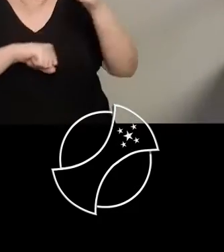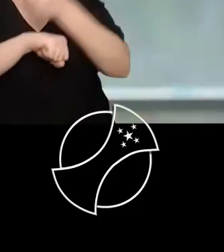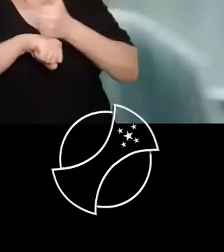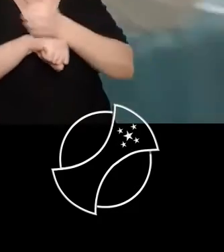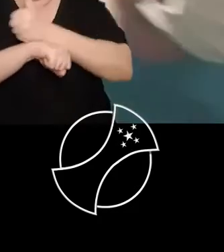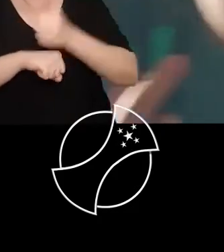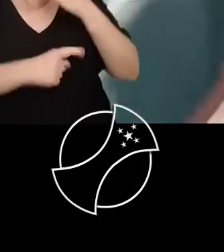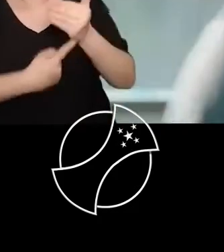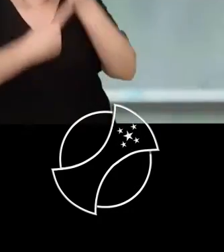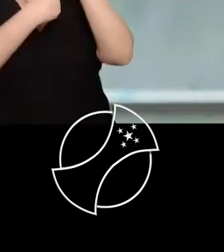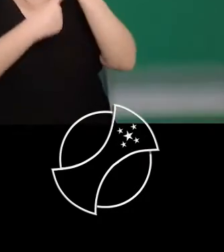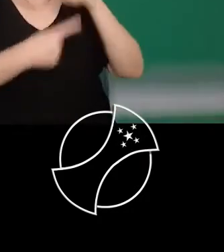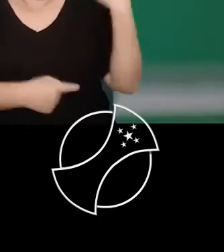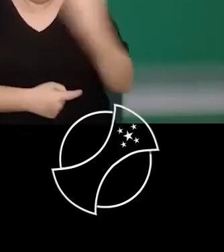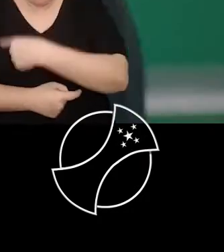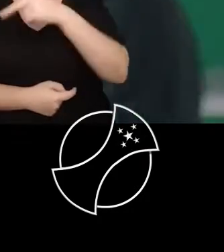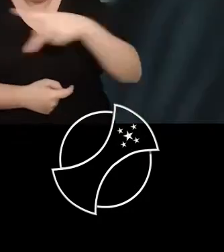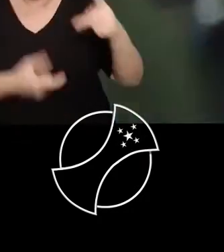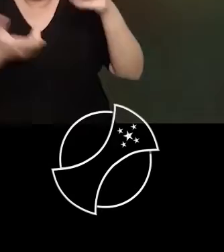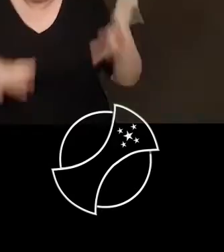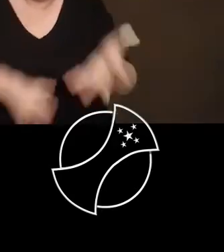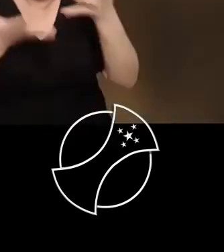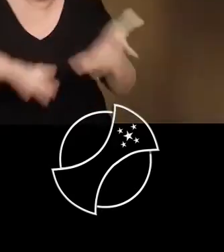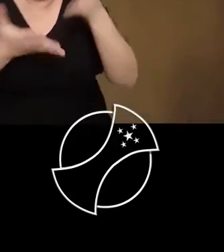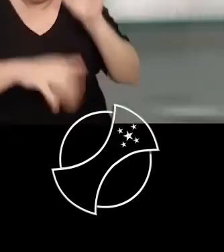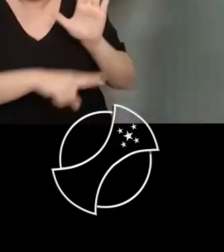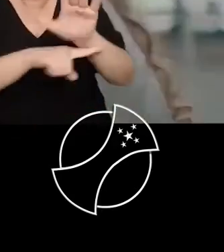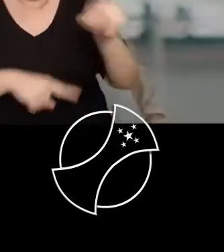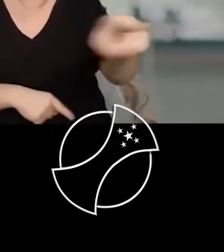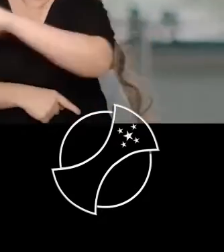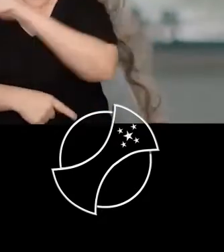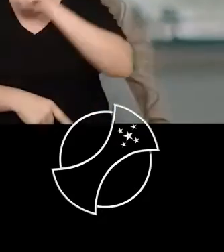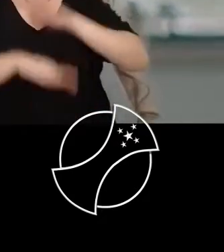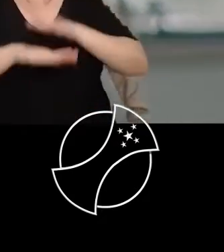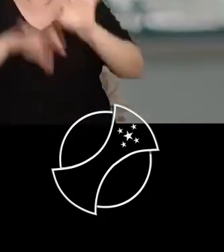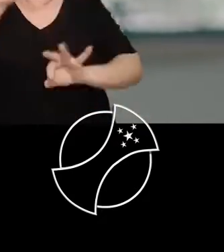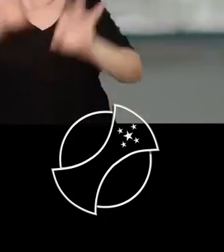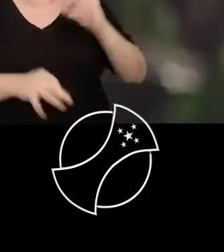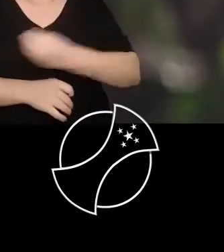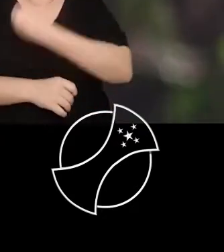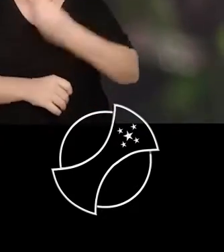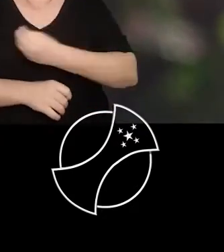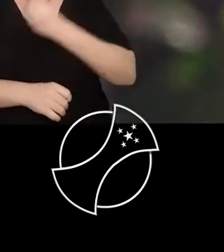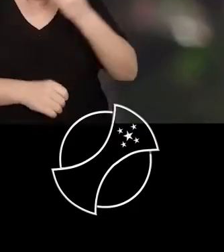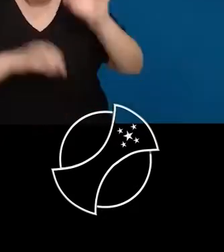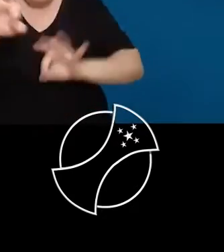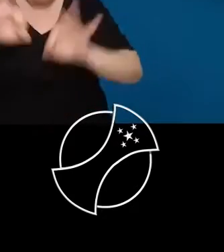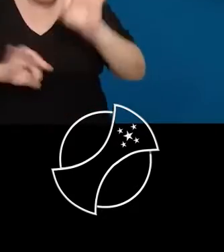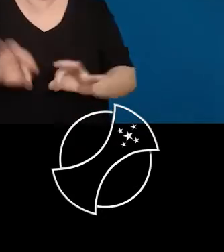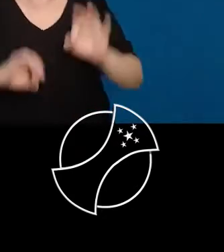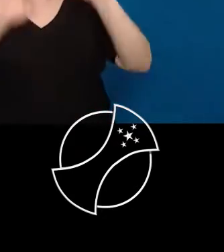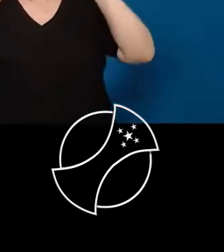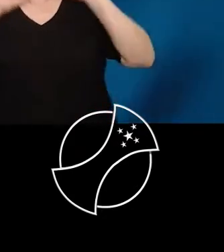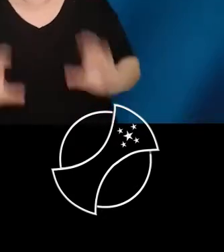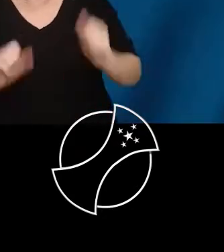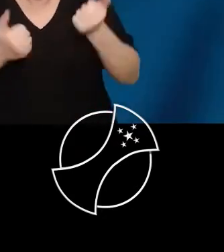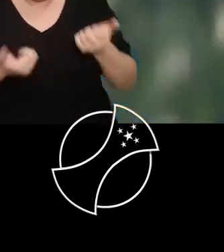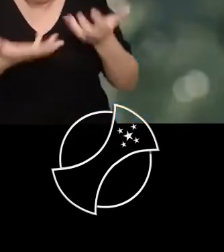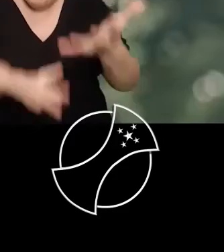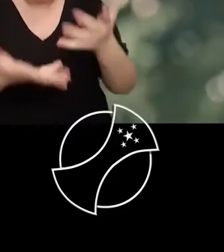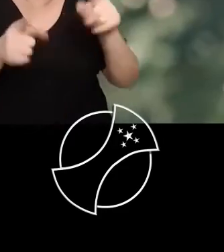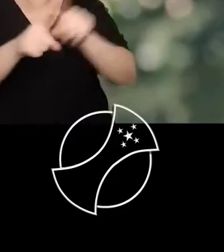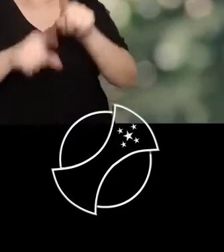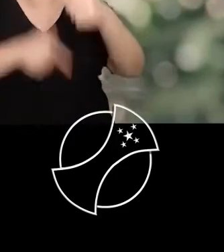formação profissional e tecnológica. E nós, professores, vamos ajudar vocês a construir um projeto de vida. prepará-los para o pleno exercício da